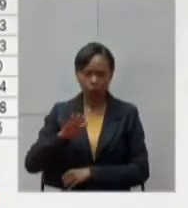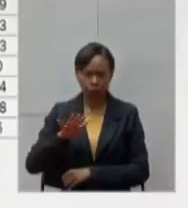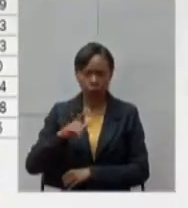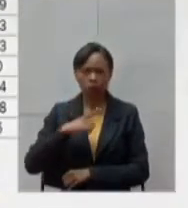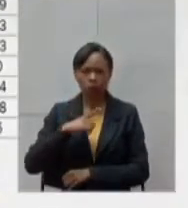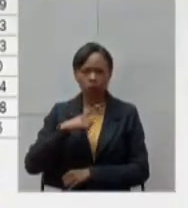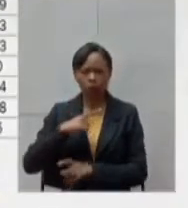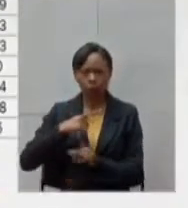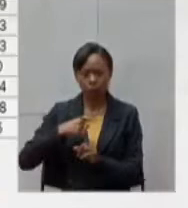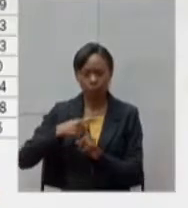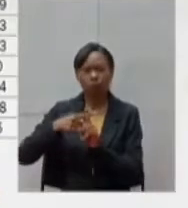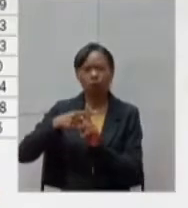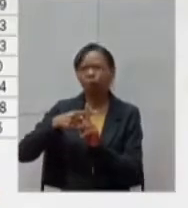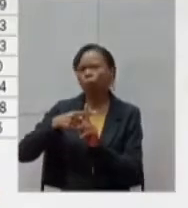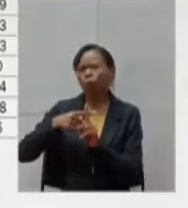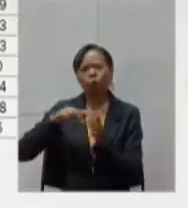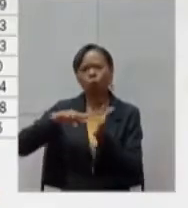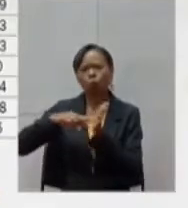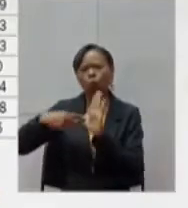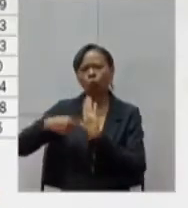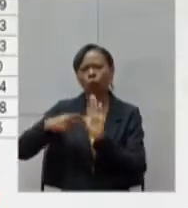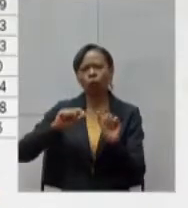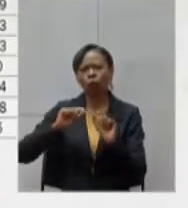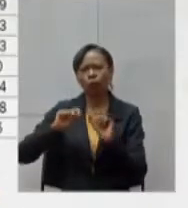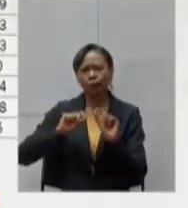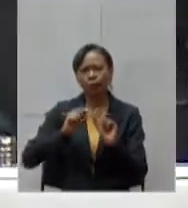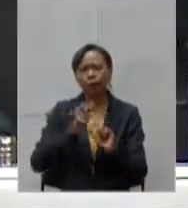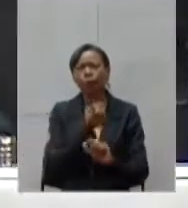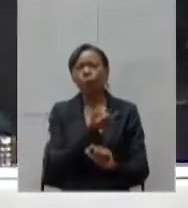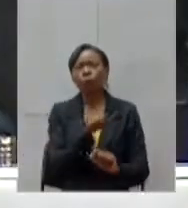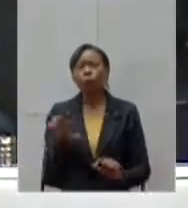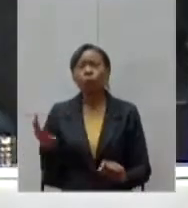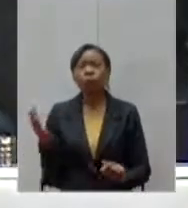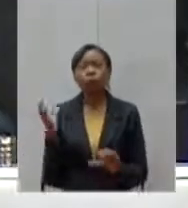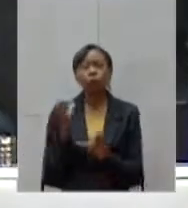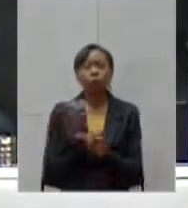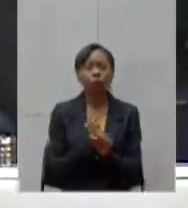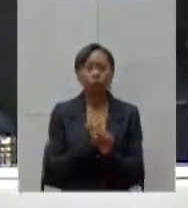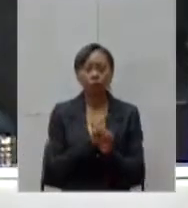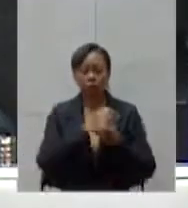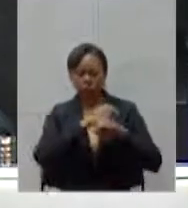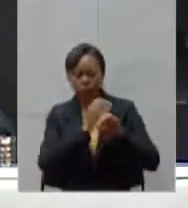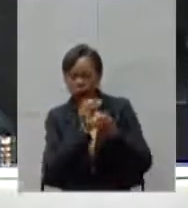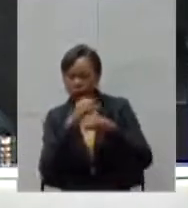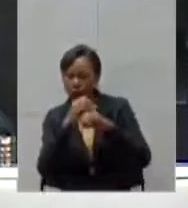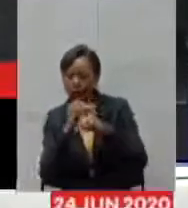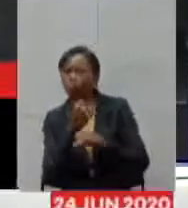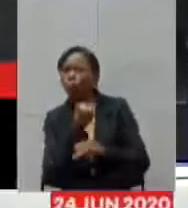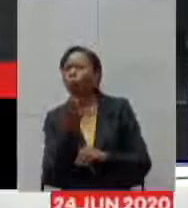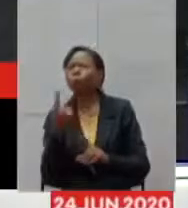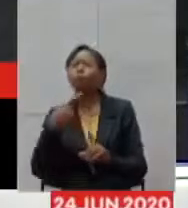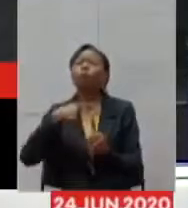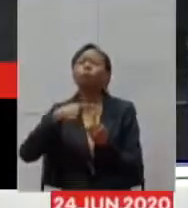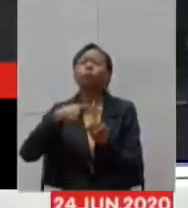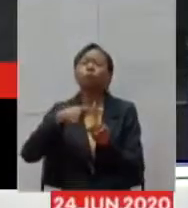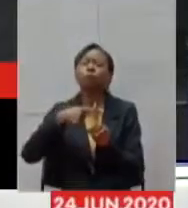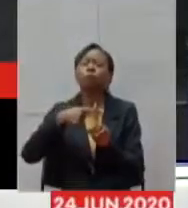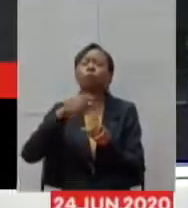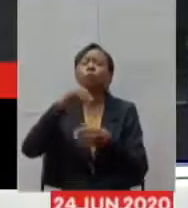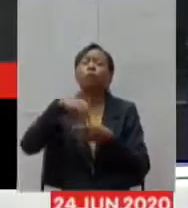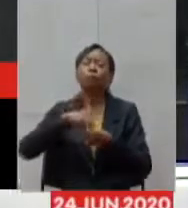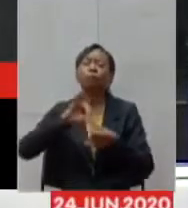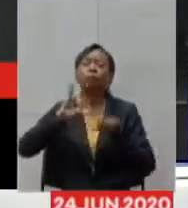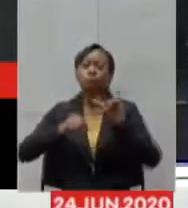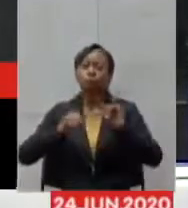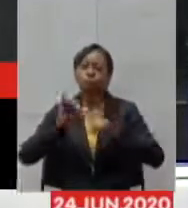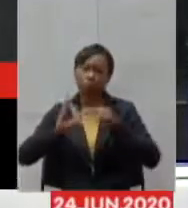positividade do exame? Daquele número total de exames que chega nos nossos laboratórios, quantos são positivos? Isso dá para inferir de